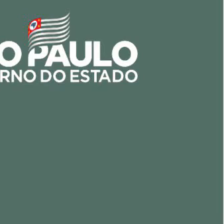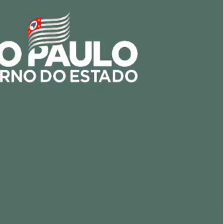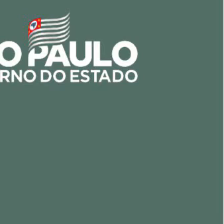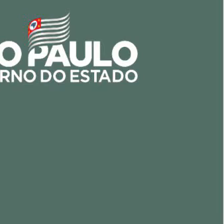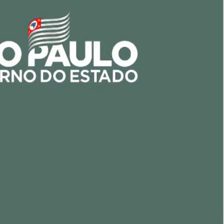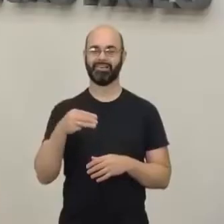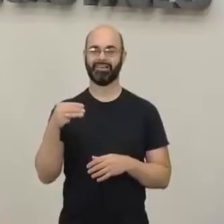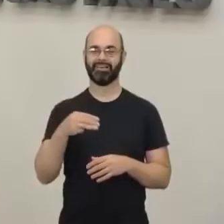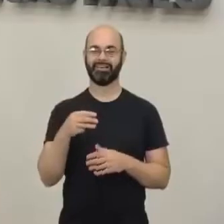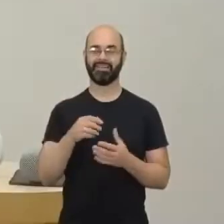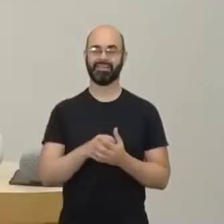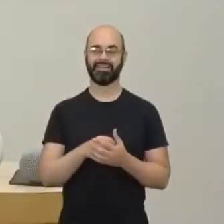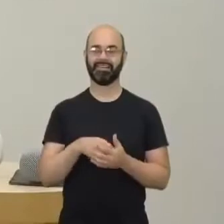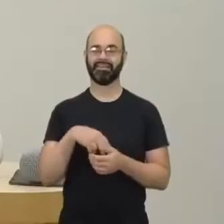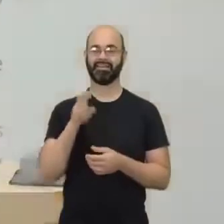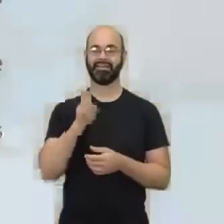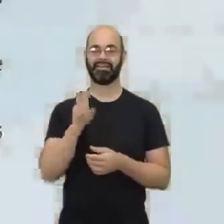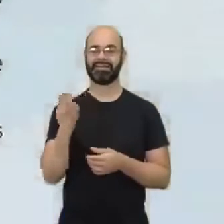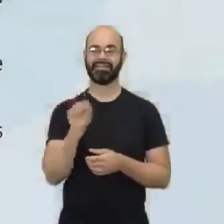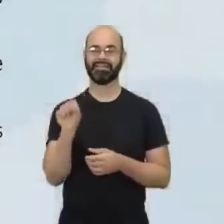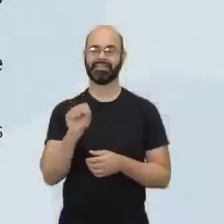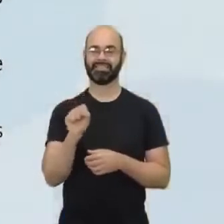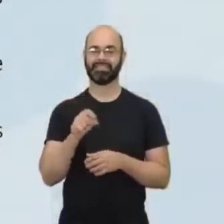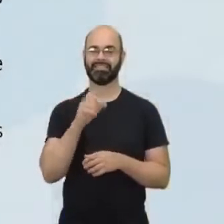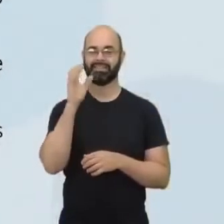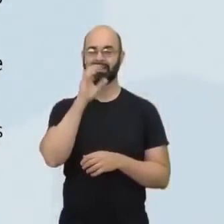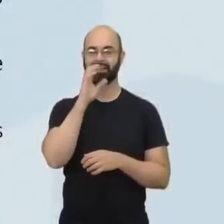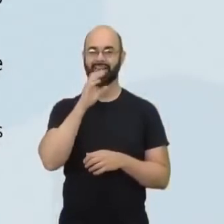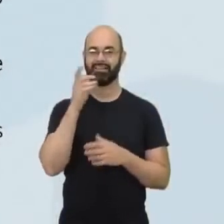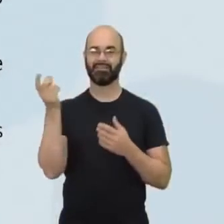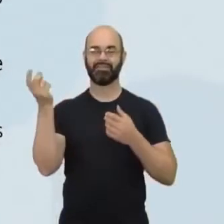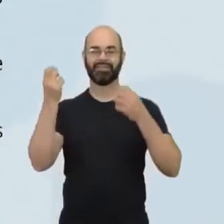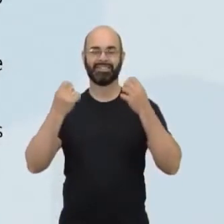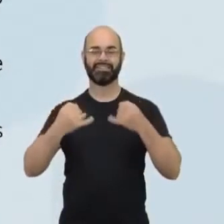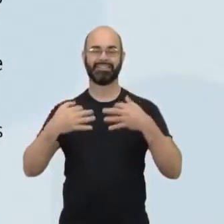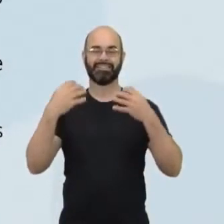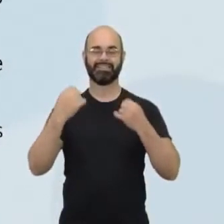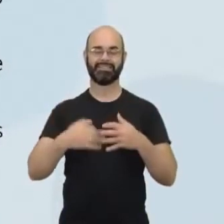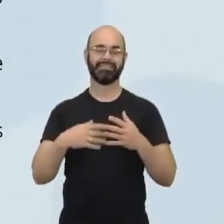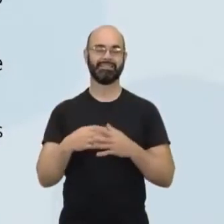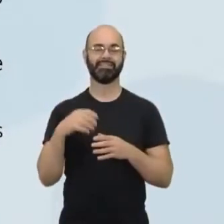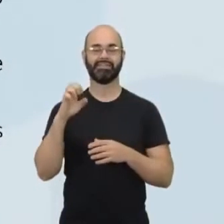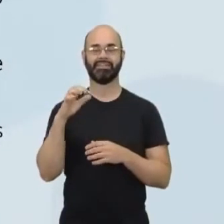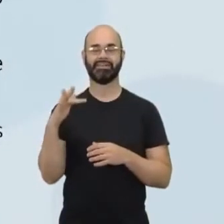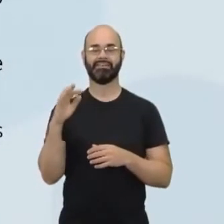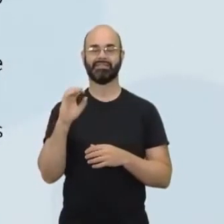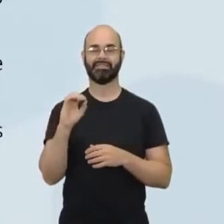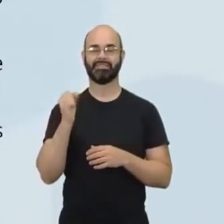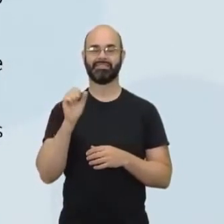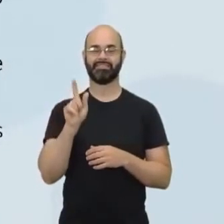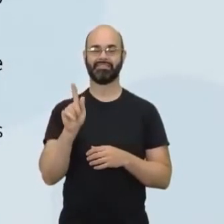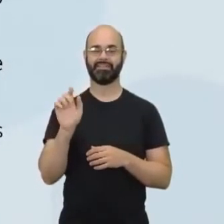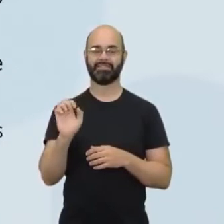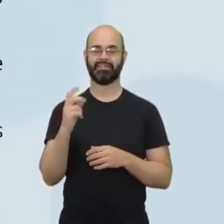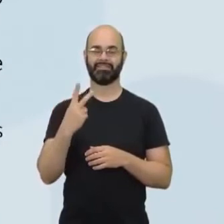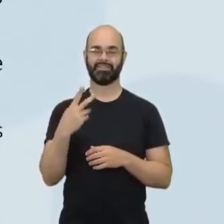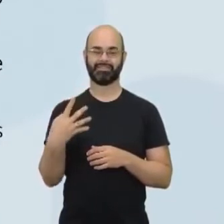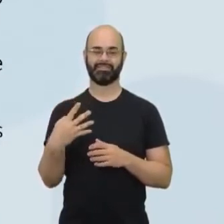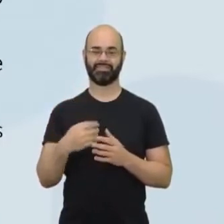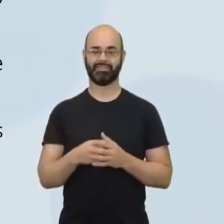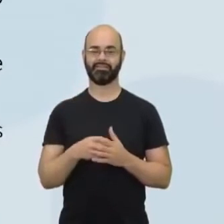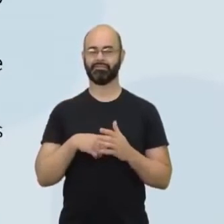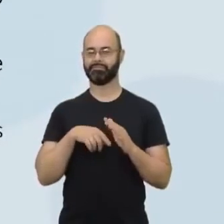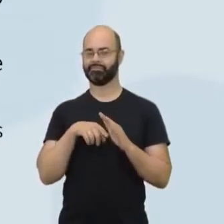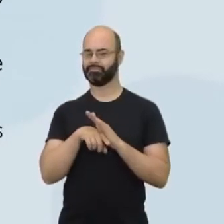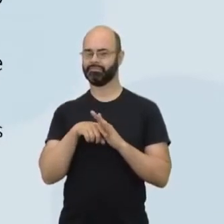A habilidade da aula de hoje, EF08GE24, analisar